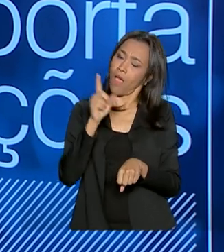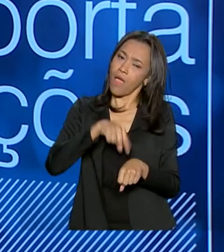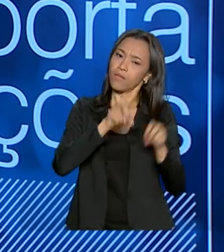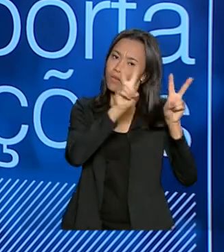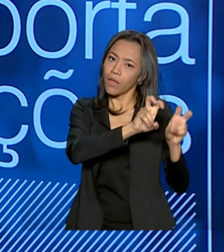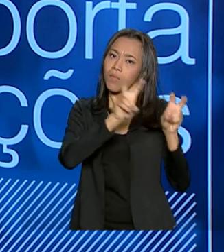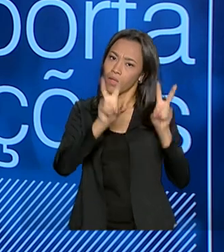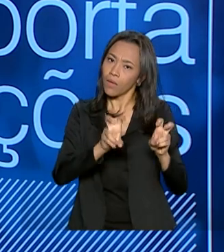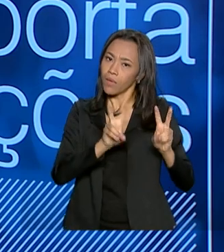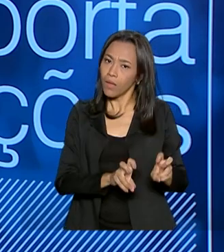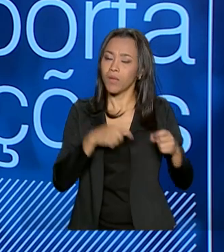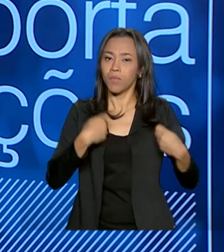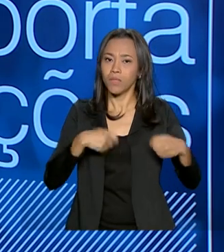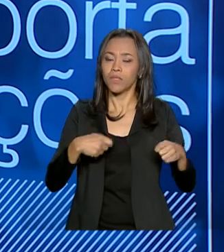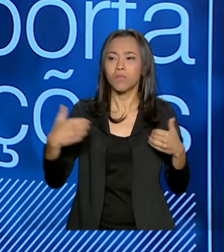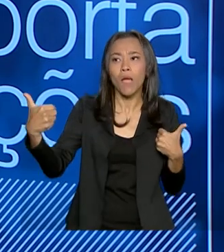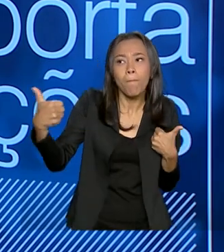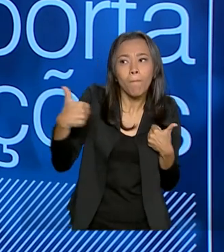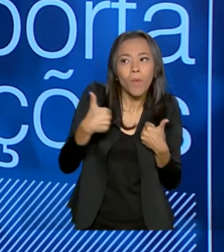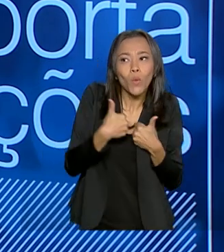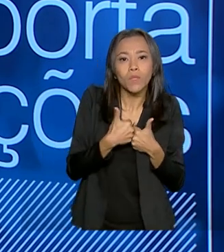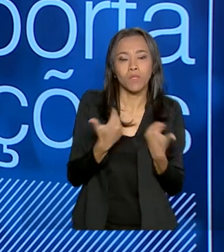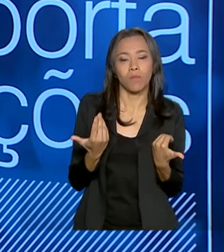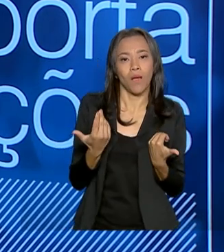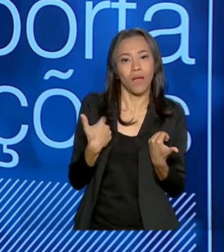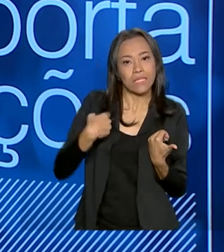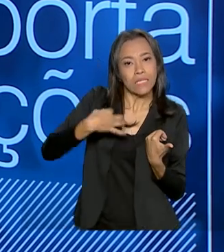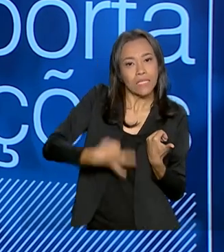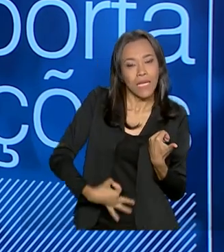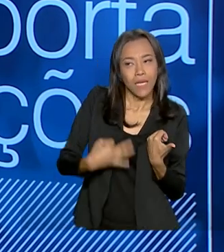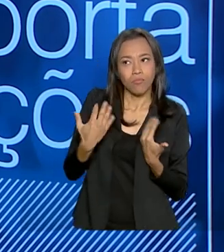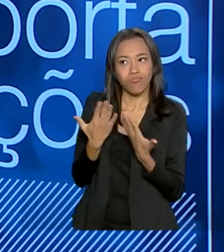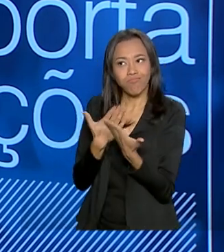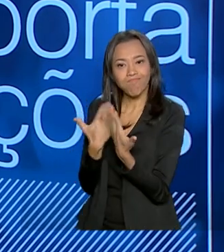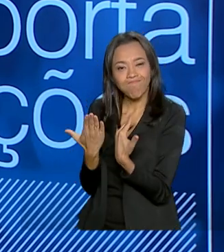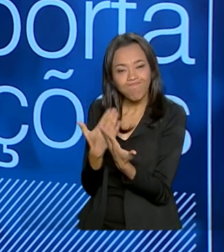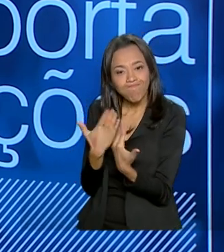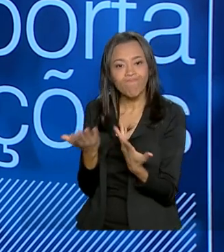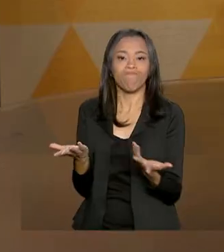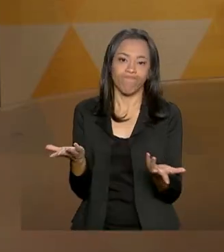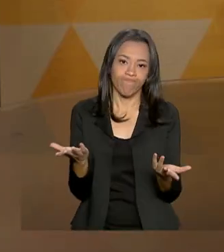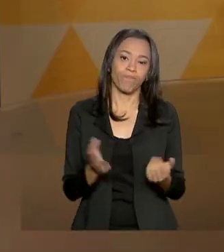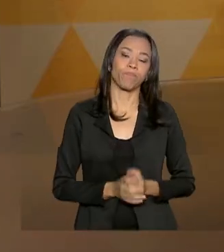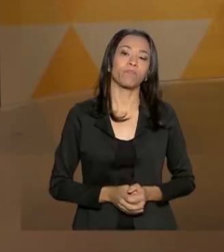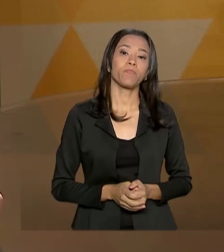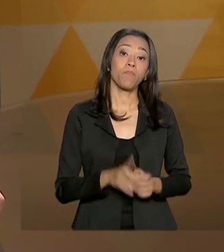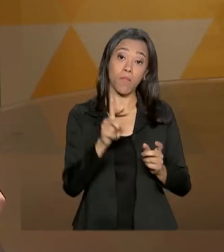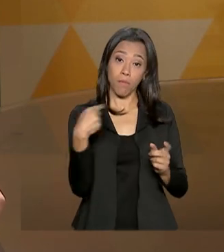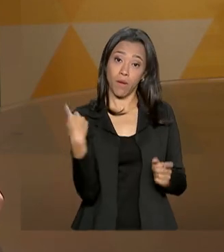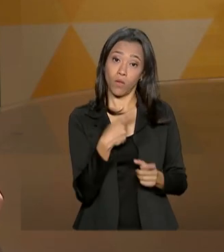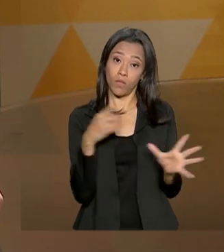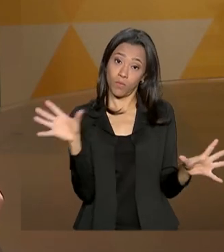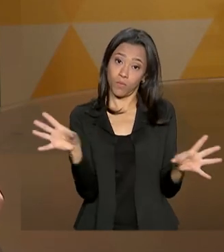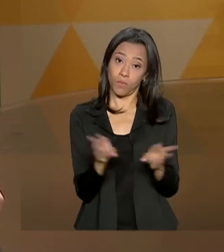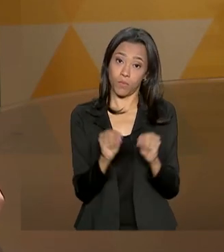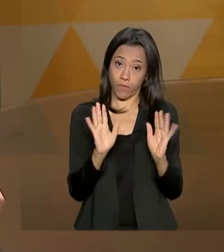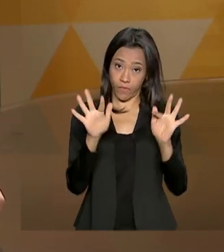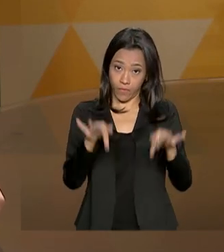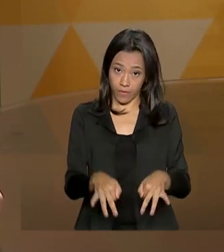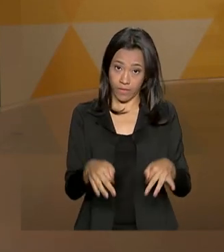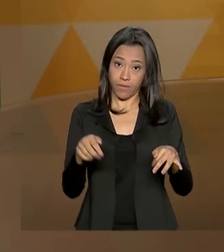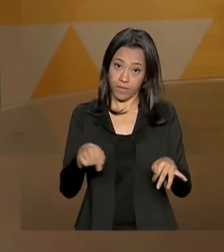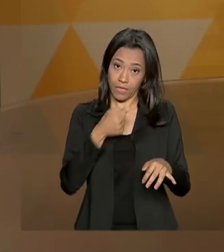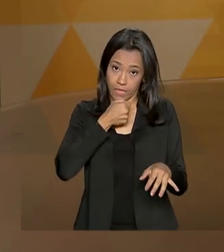ter uma aproximação bem correta e sabermos nos ligar com os chineses. Para a gente finalizar esse bloco e essa questão da